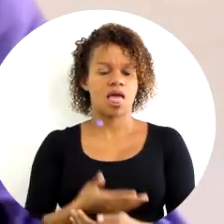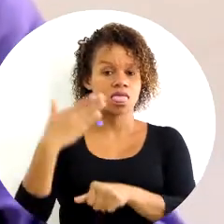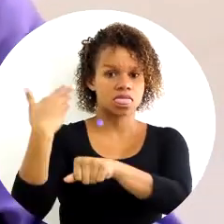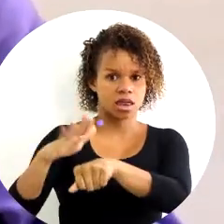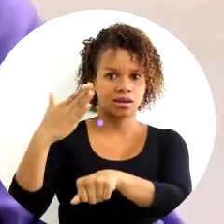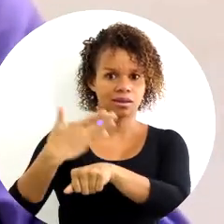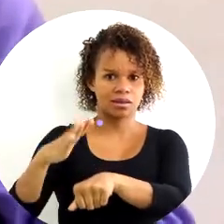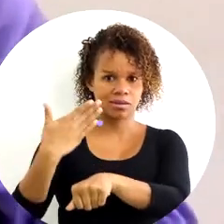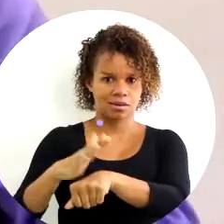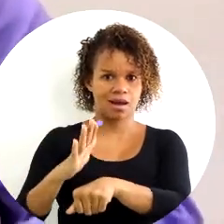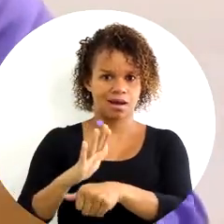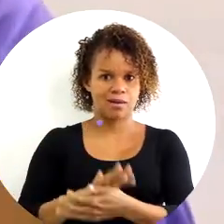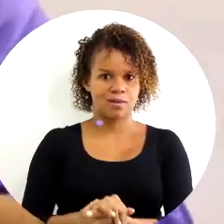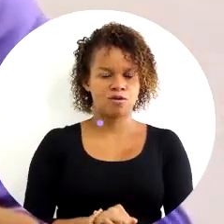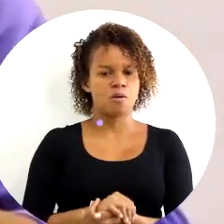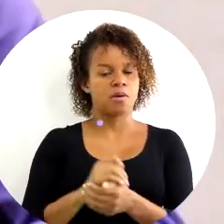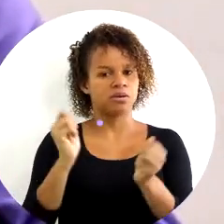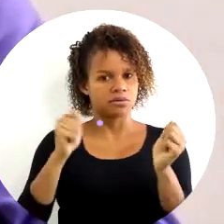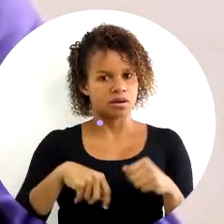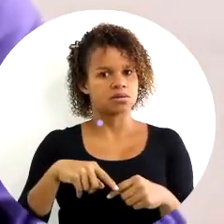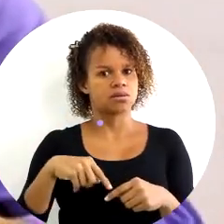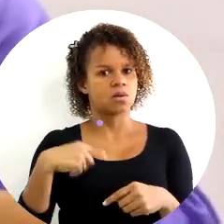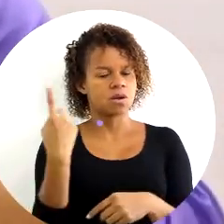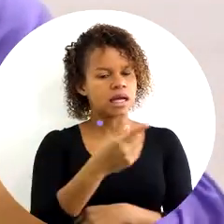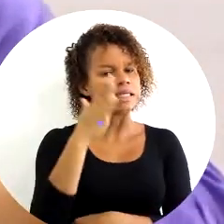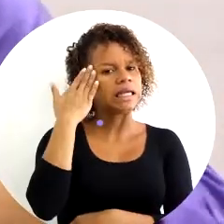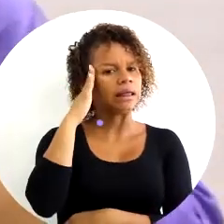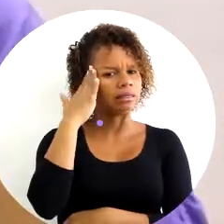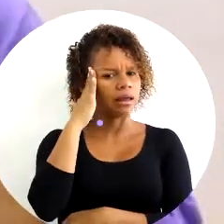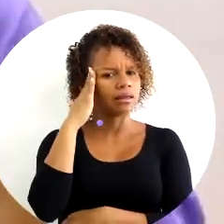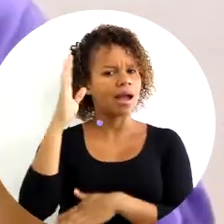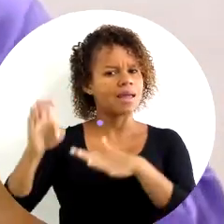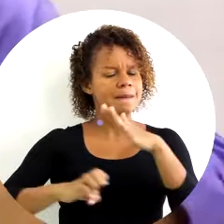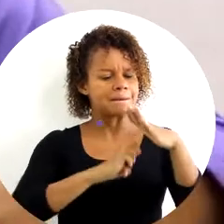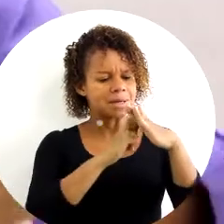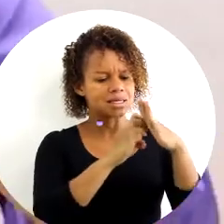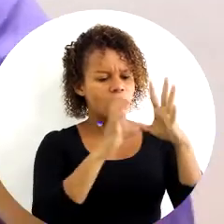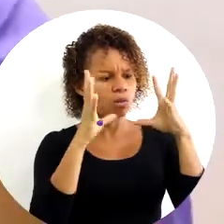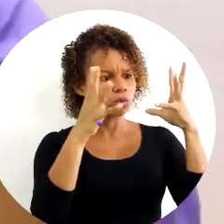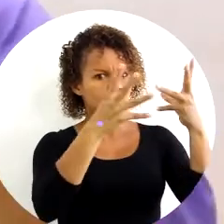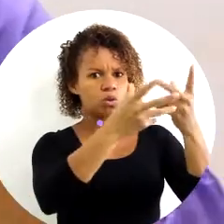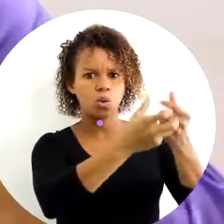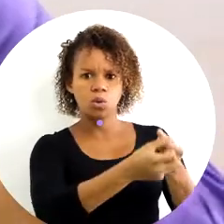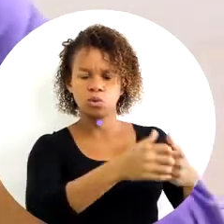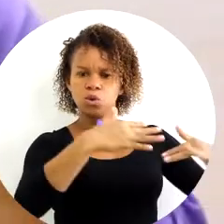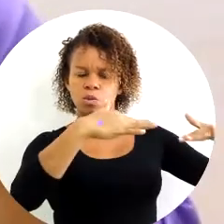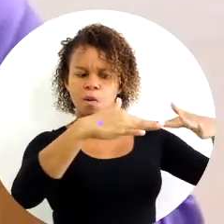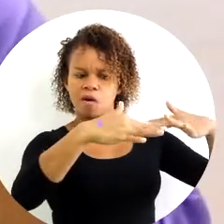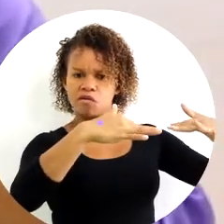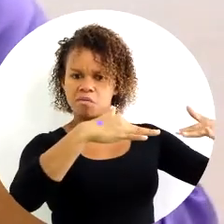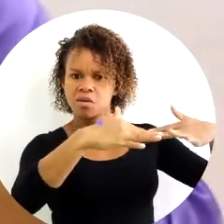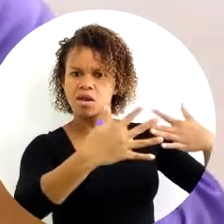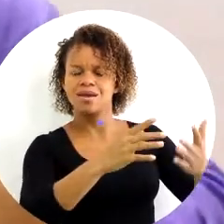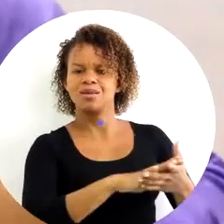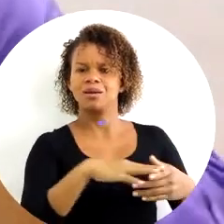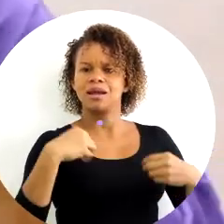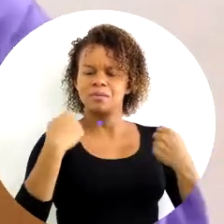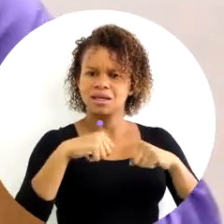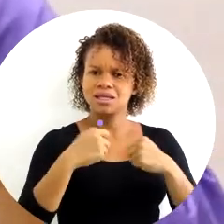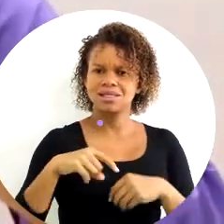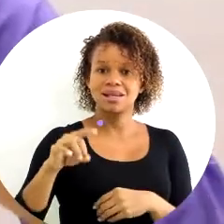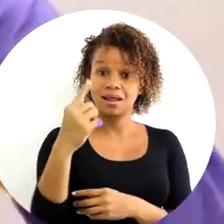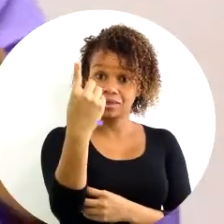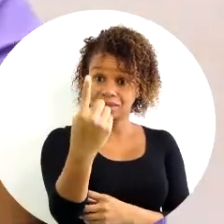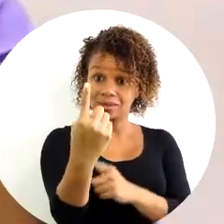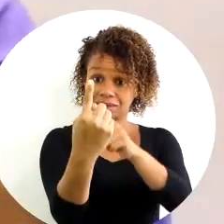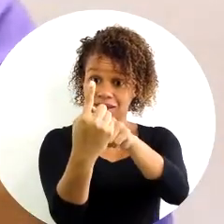treiná-los pode fazer com que eles entendam a empresa como um todo de movimento que precisa